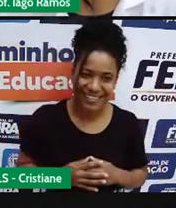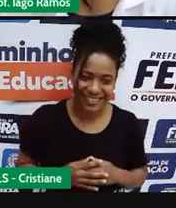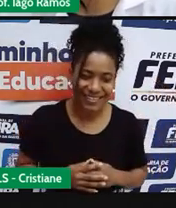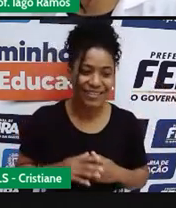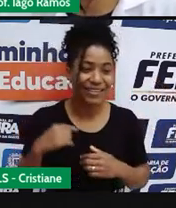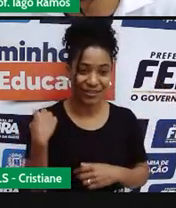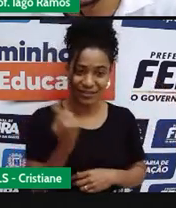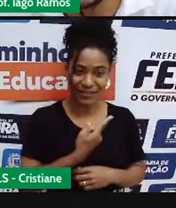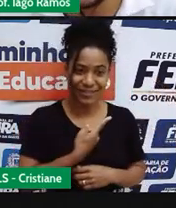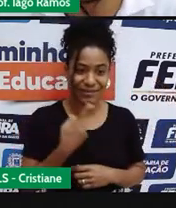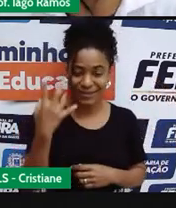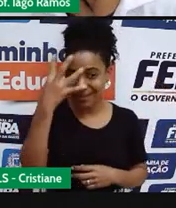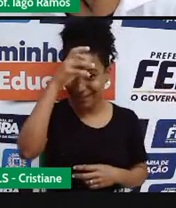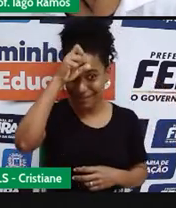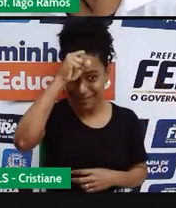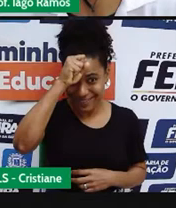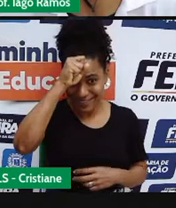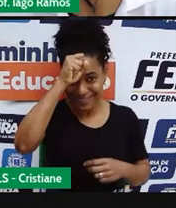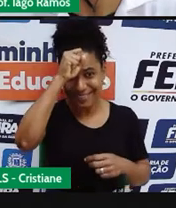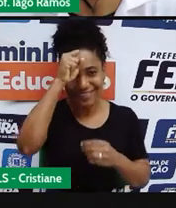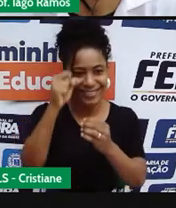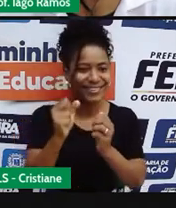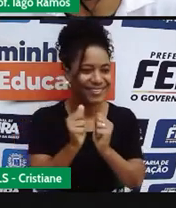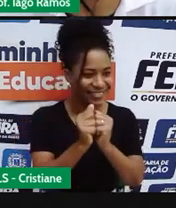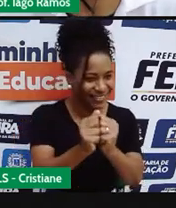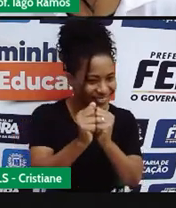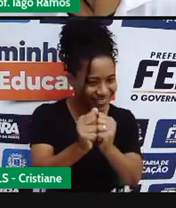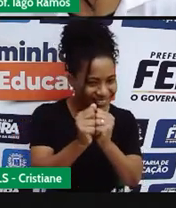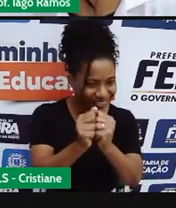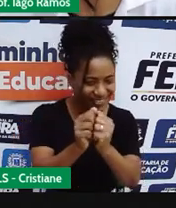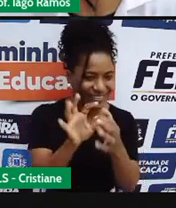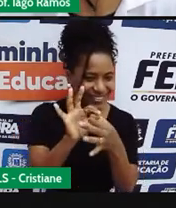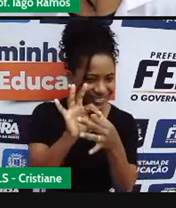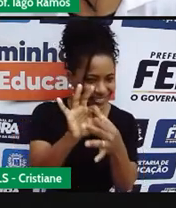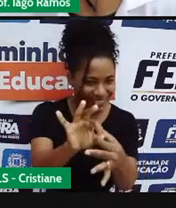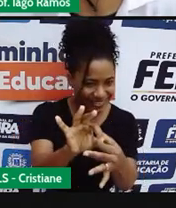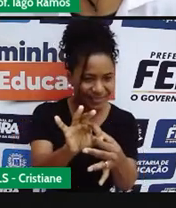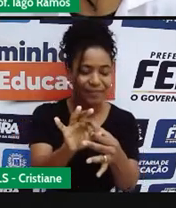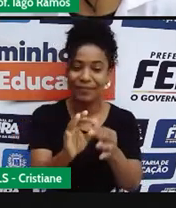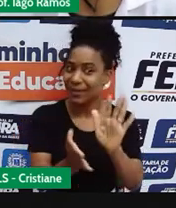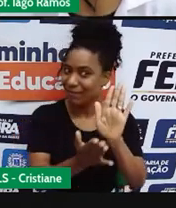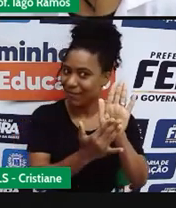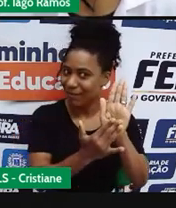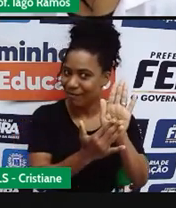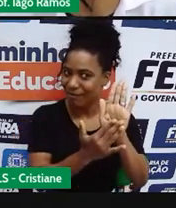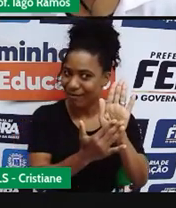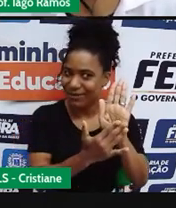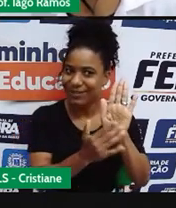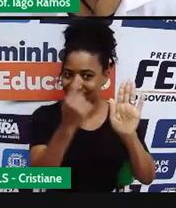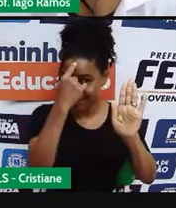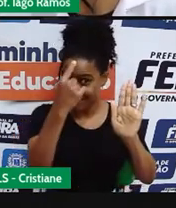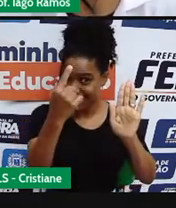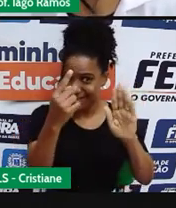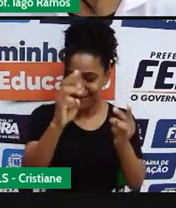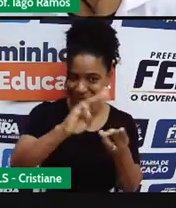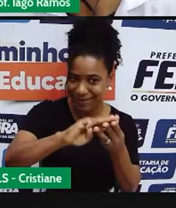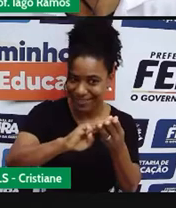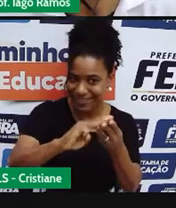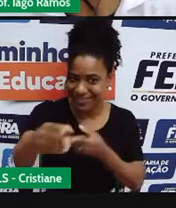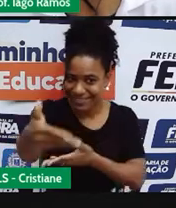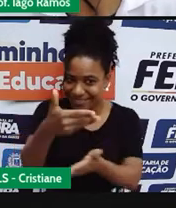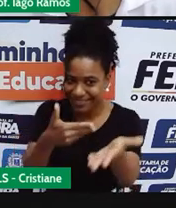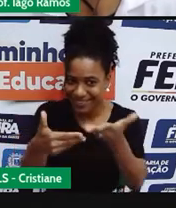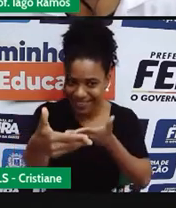juntos, como sempre é a proposta das aulas de matemática aqui, a gente aprender juntos, tá bom?